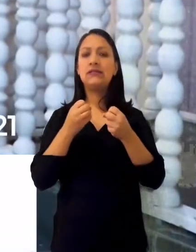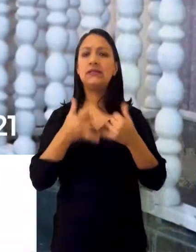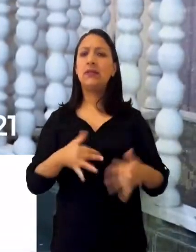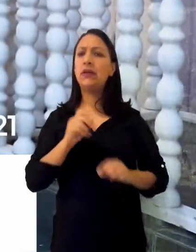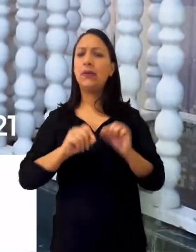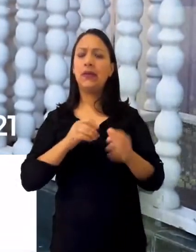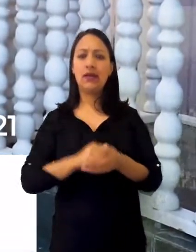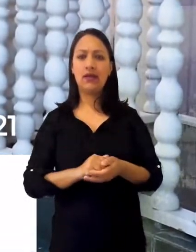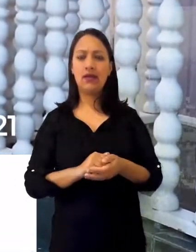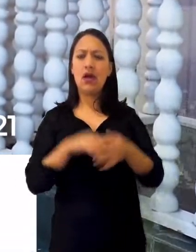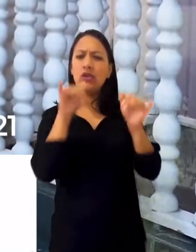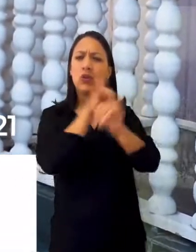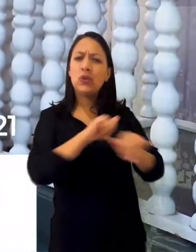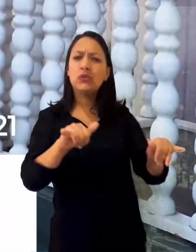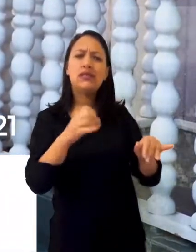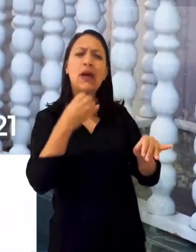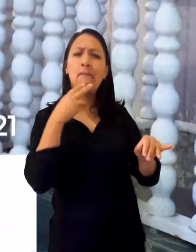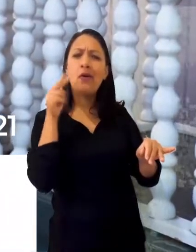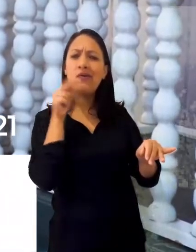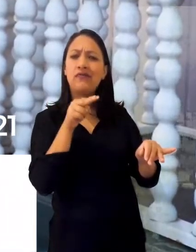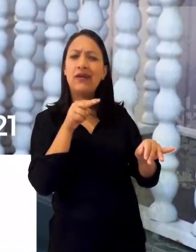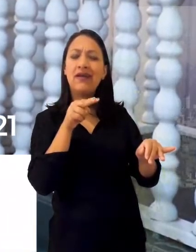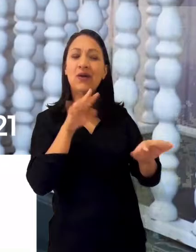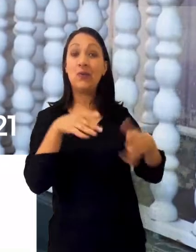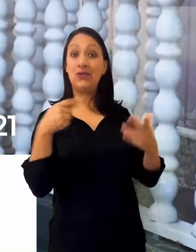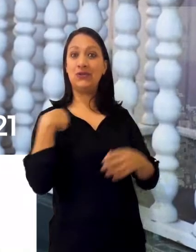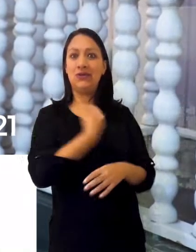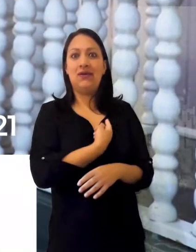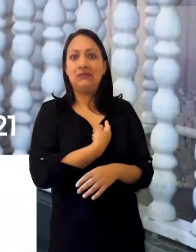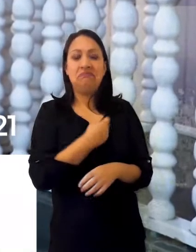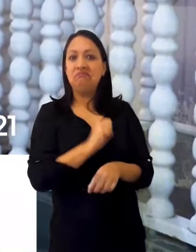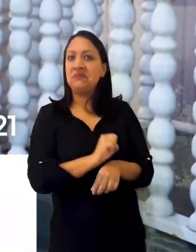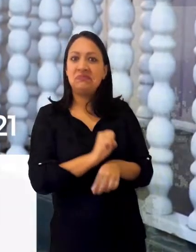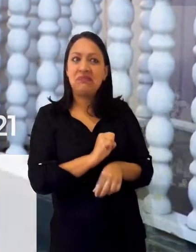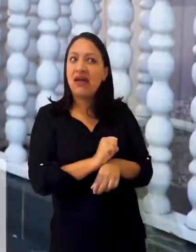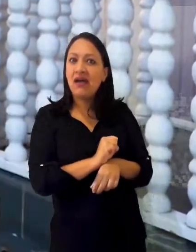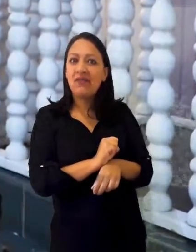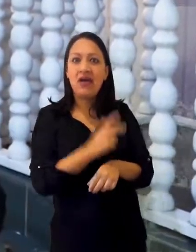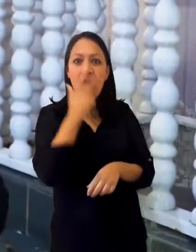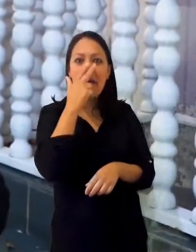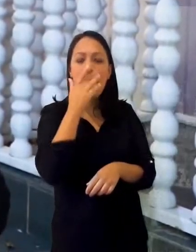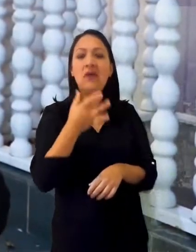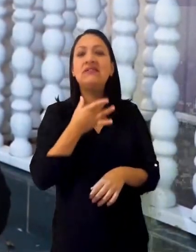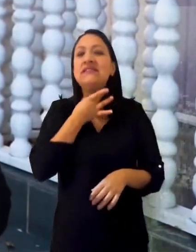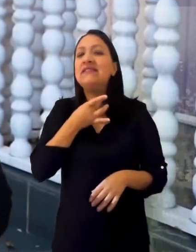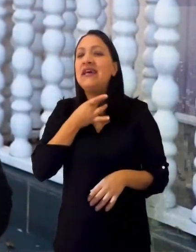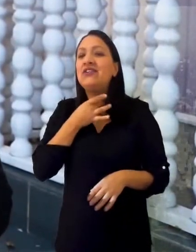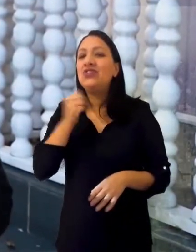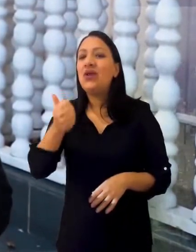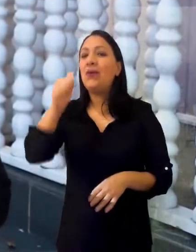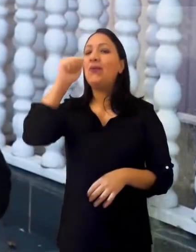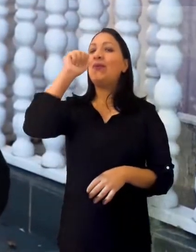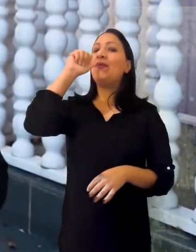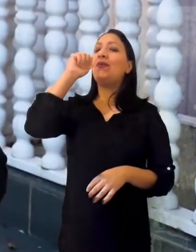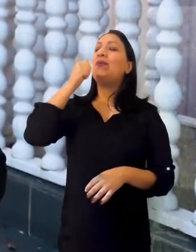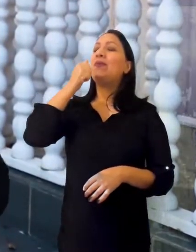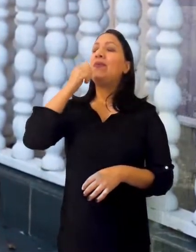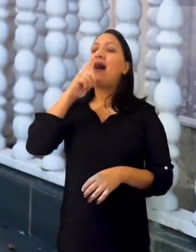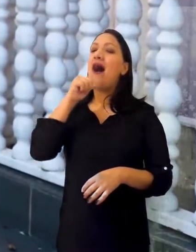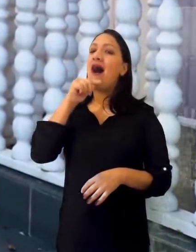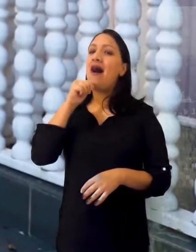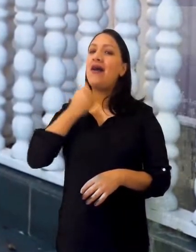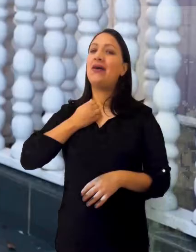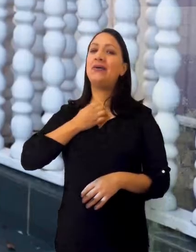Ouvir uma boa notícia que a gente não espera é como tomar um gole de água fresca quando se tem sede. Então como é bom nós